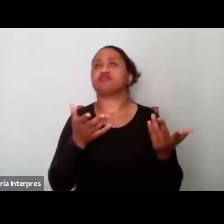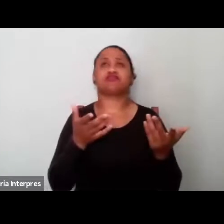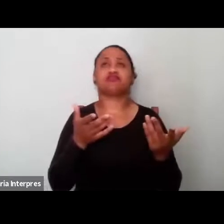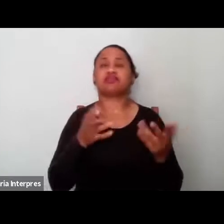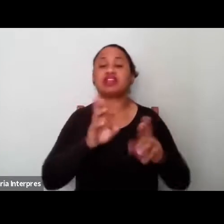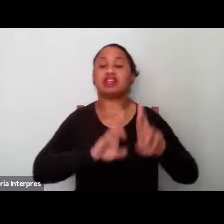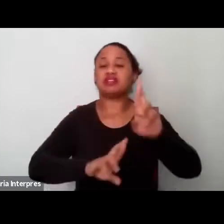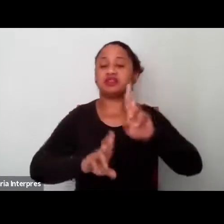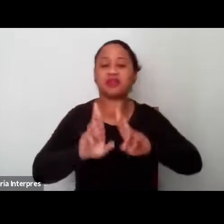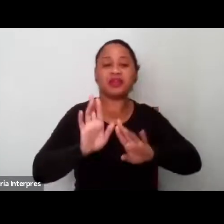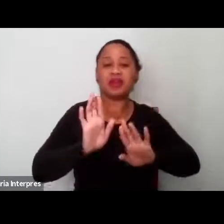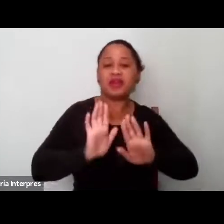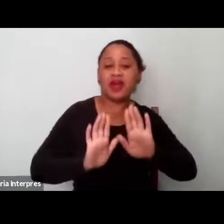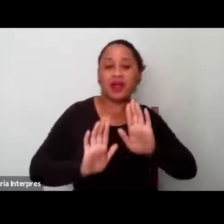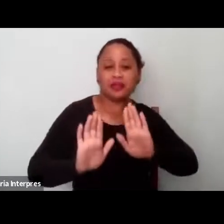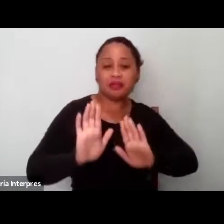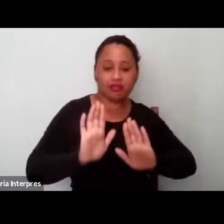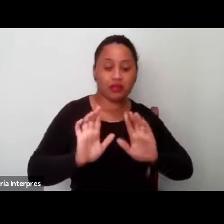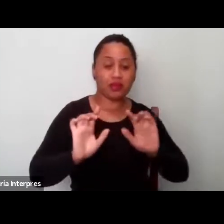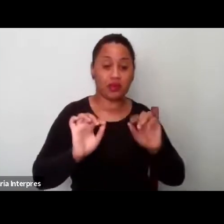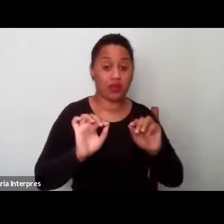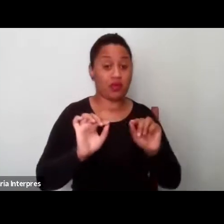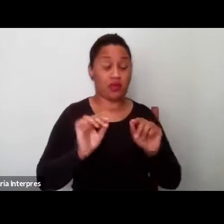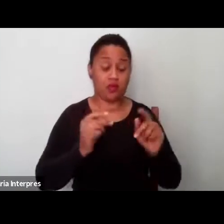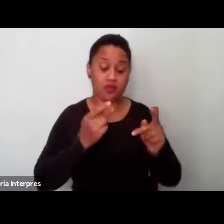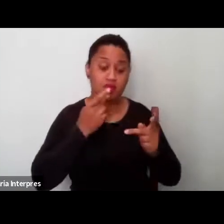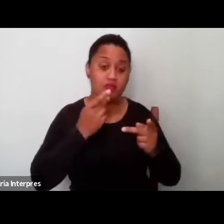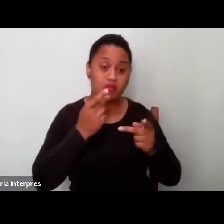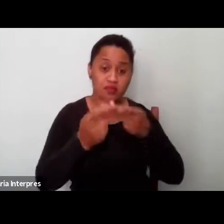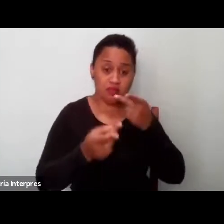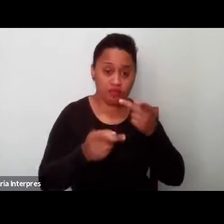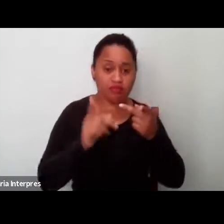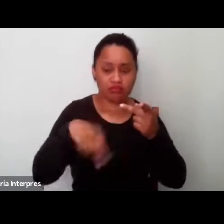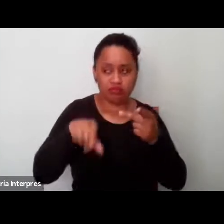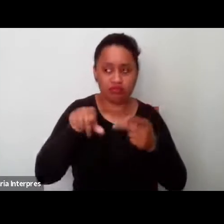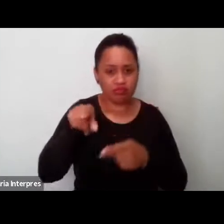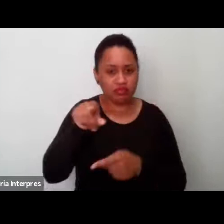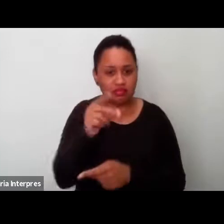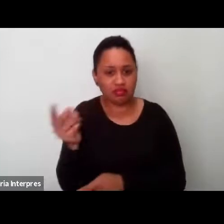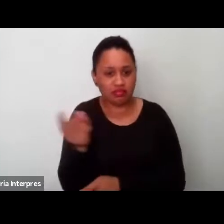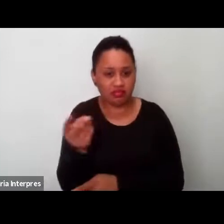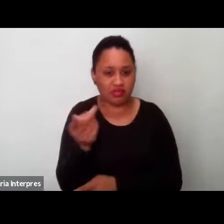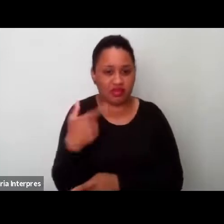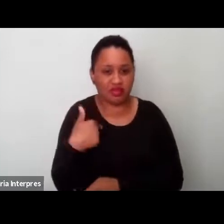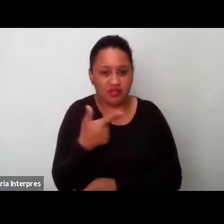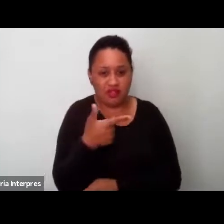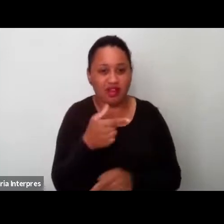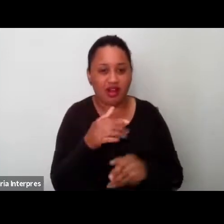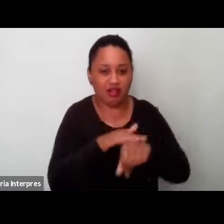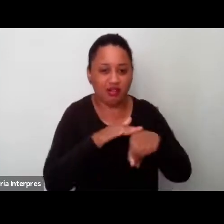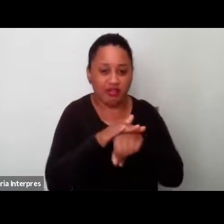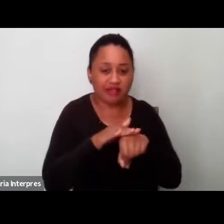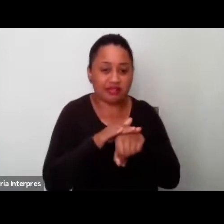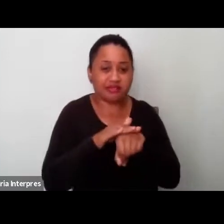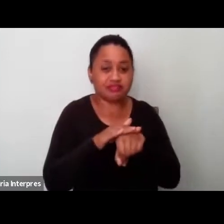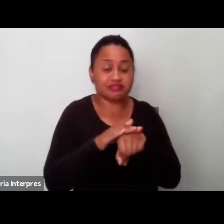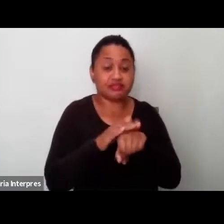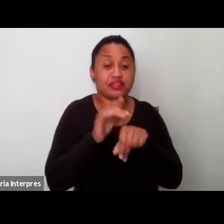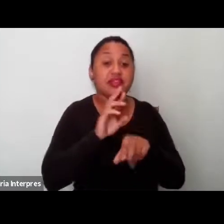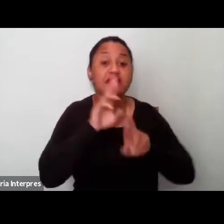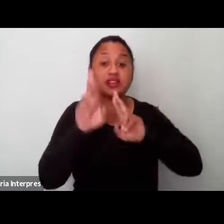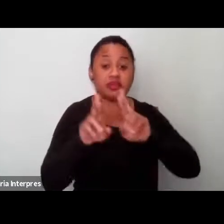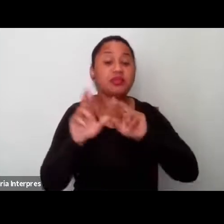muito cuidadosa, né, falaram, então, para a Márcia, para a bolsista de extensão, e falaram no idioma caigã,